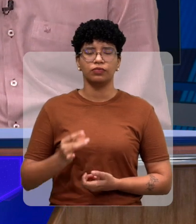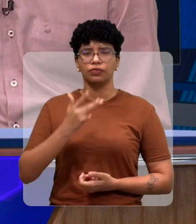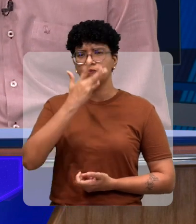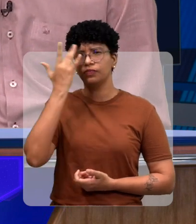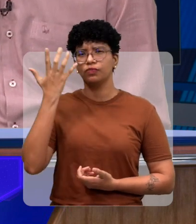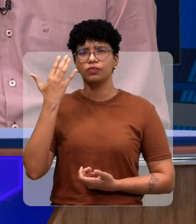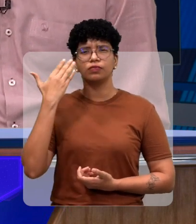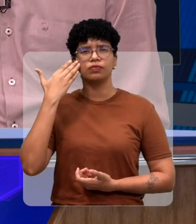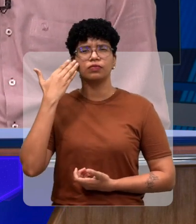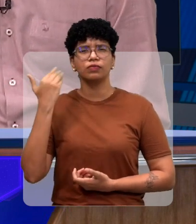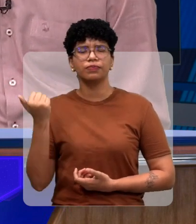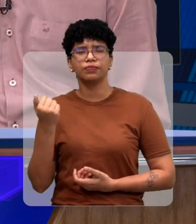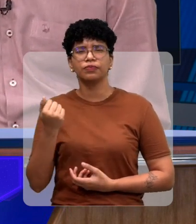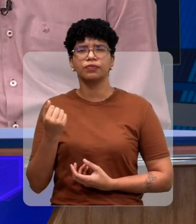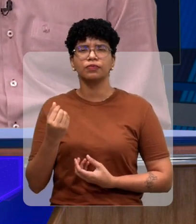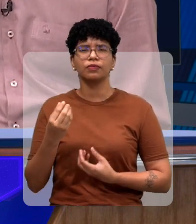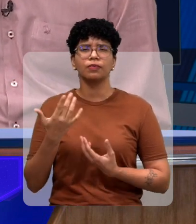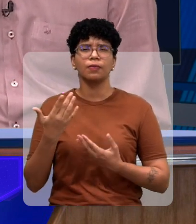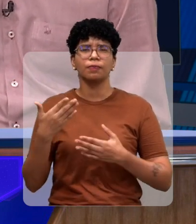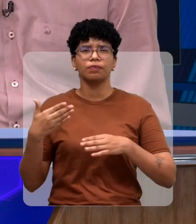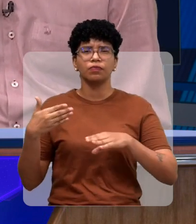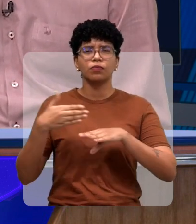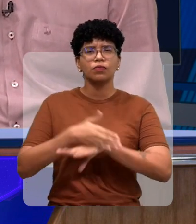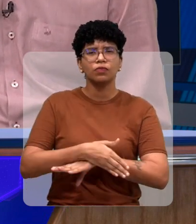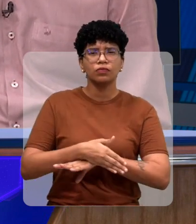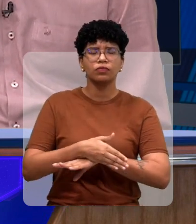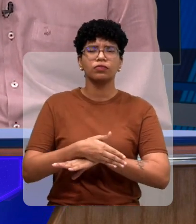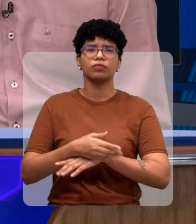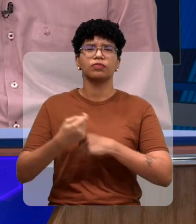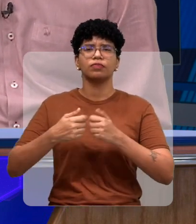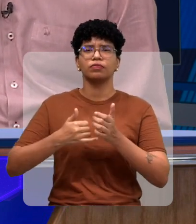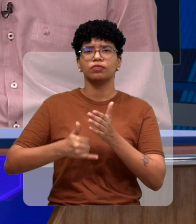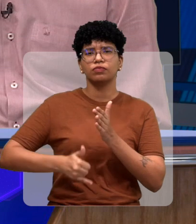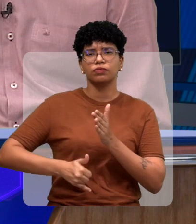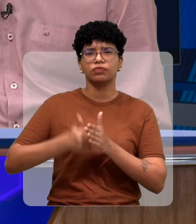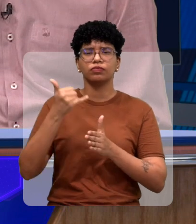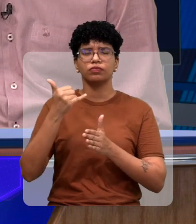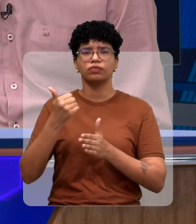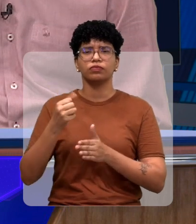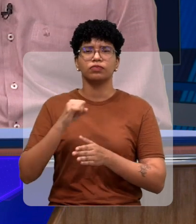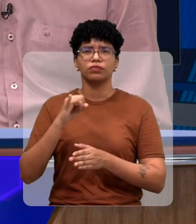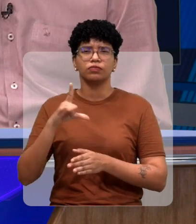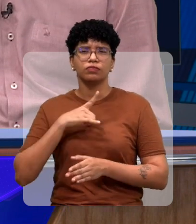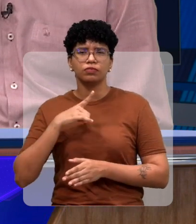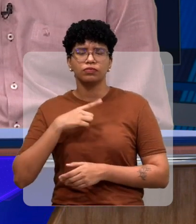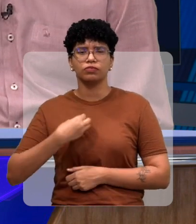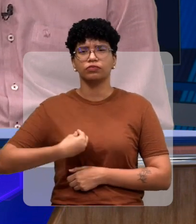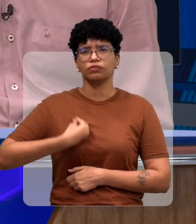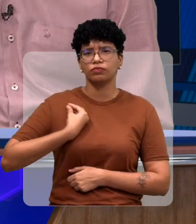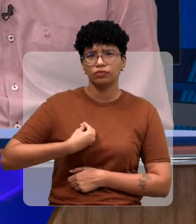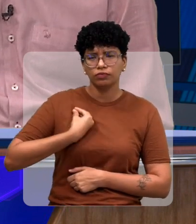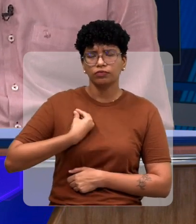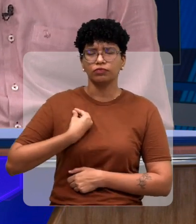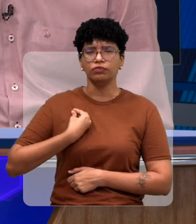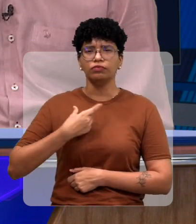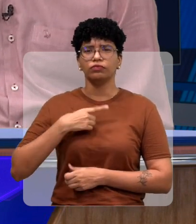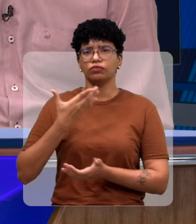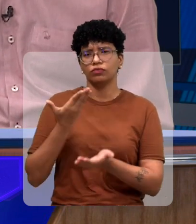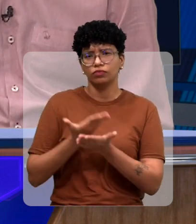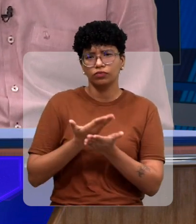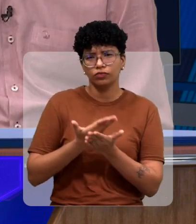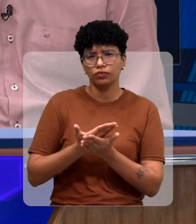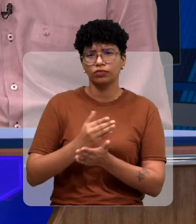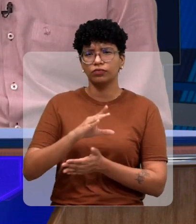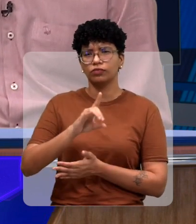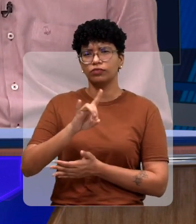gente quer saber para que a pessoa chegue até a debite para que seja inscrito na debite se alguém tiver alguma pessoa que queira